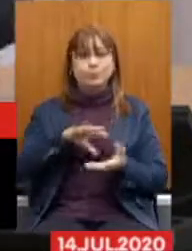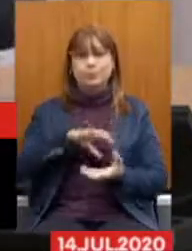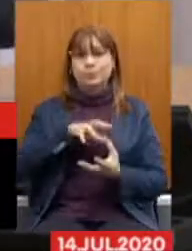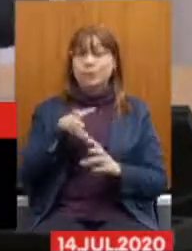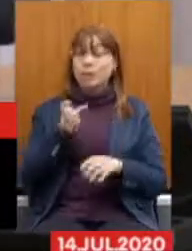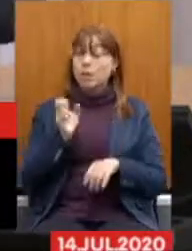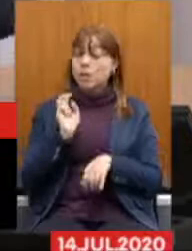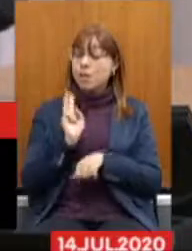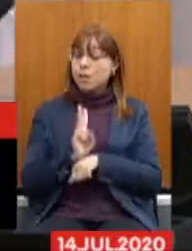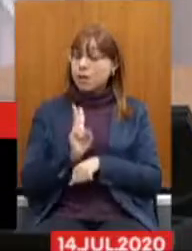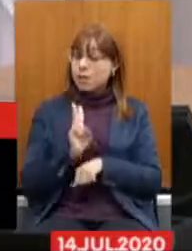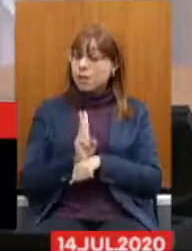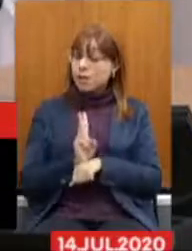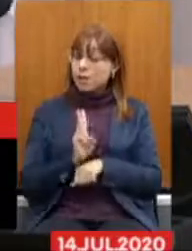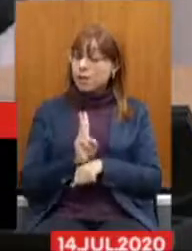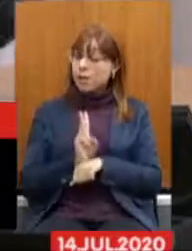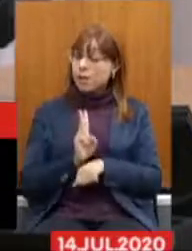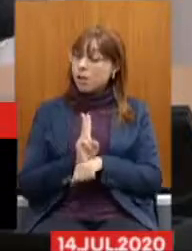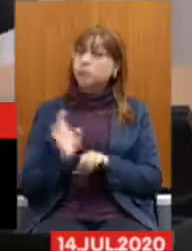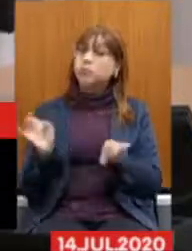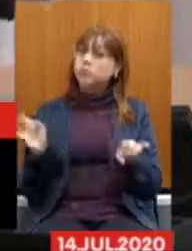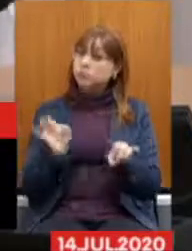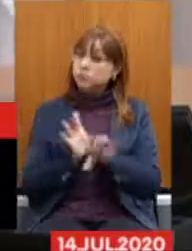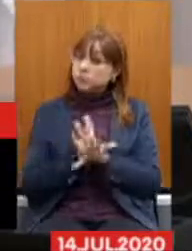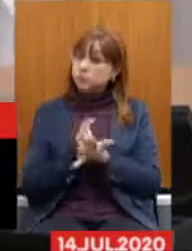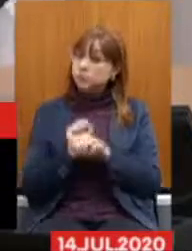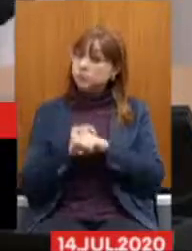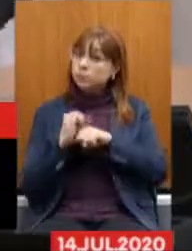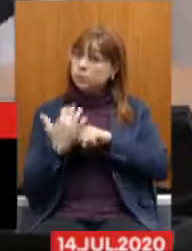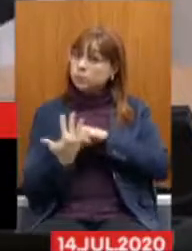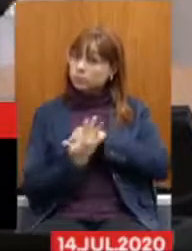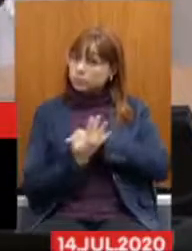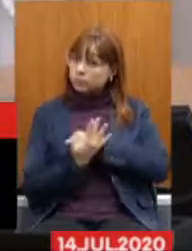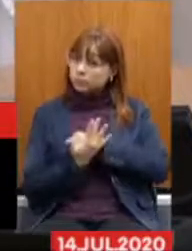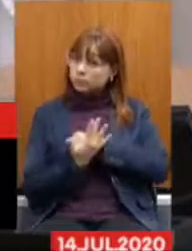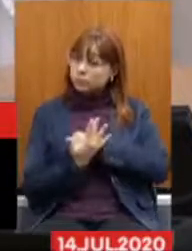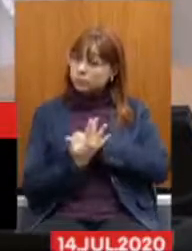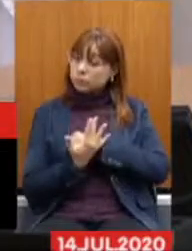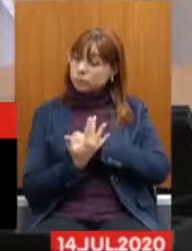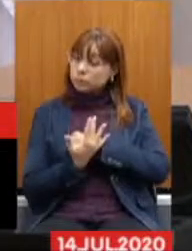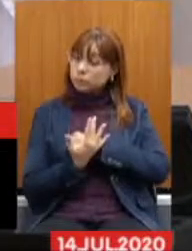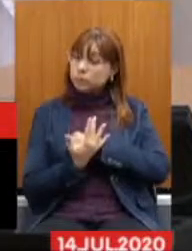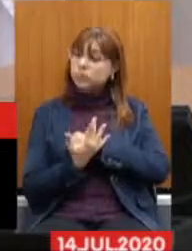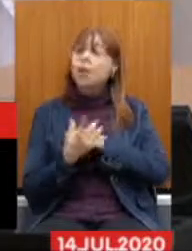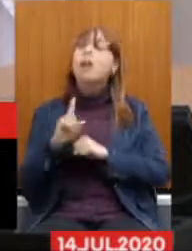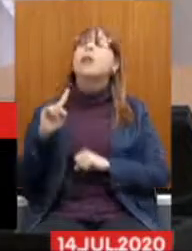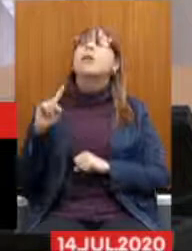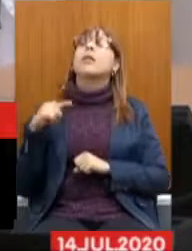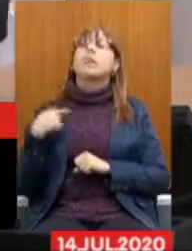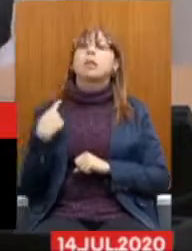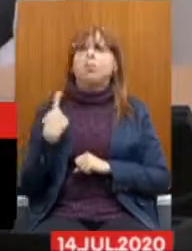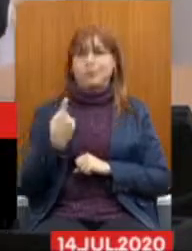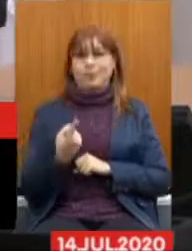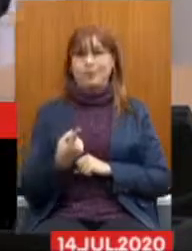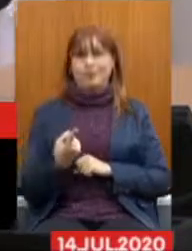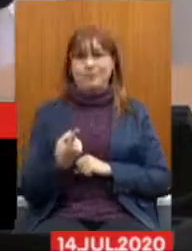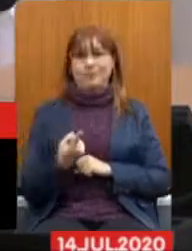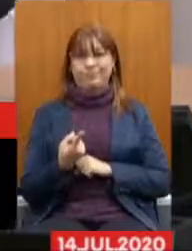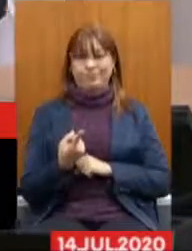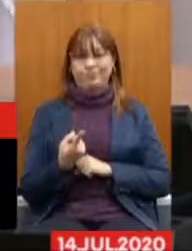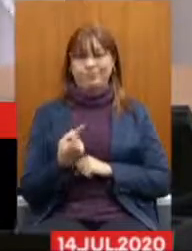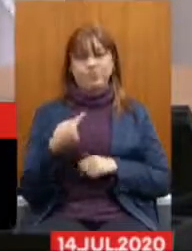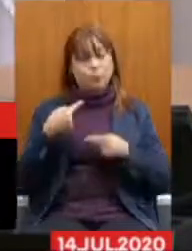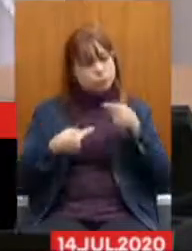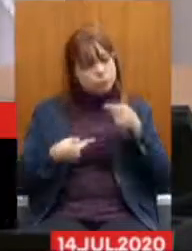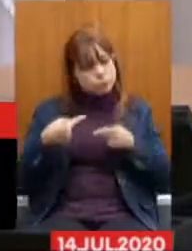aguardar, esperar passar essa pandemia do coronavírus, para depois fazer um